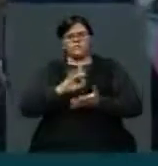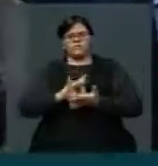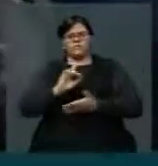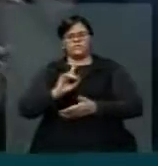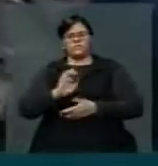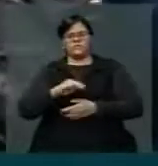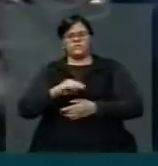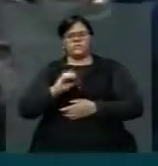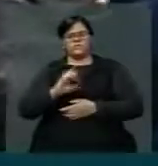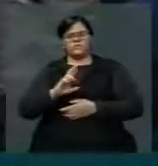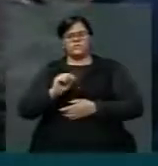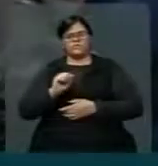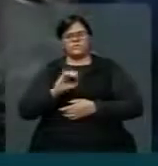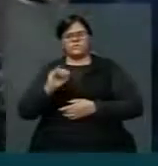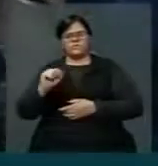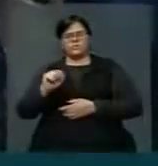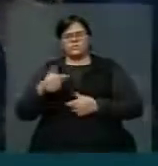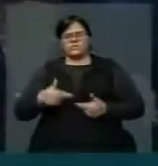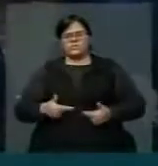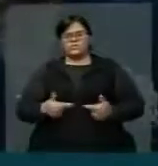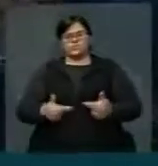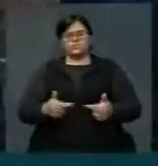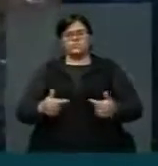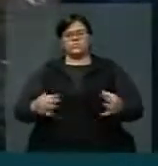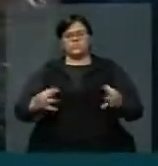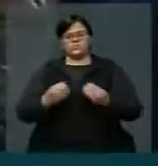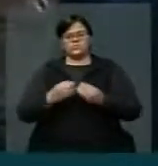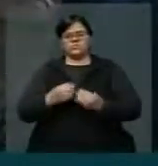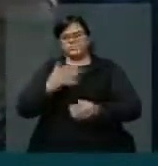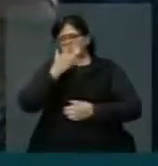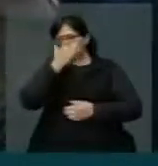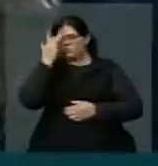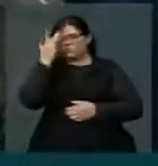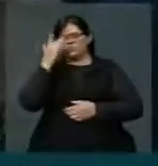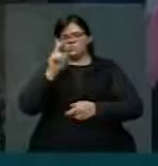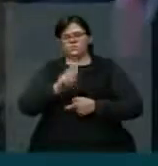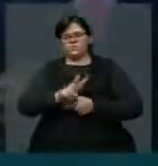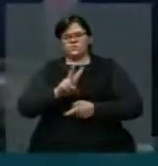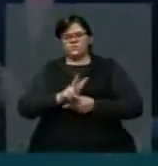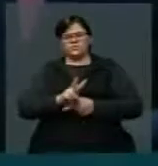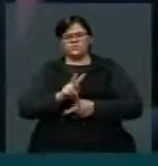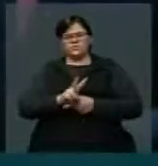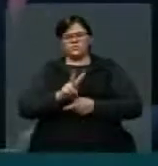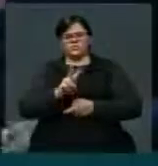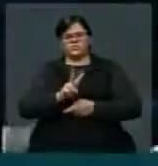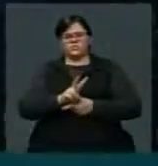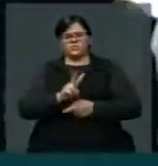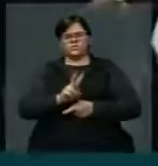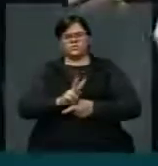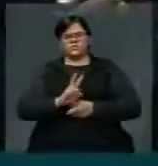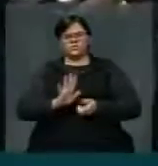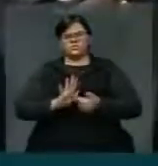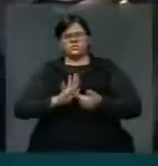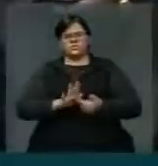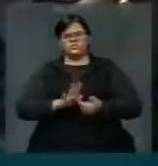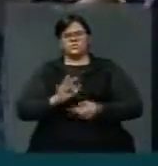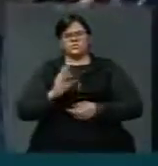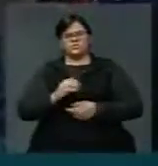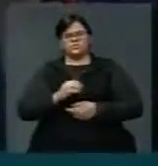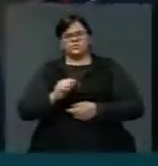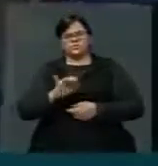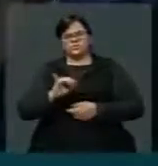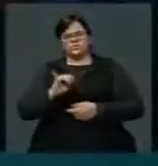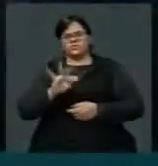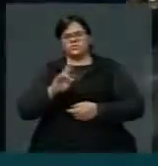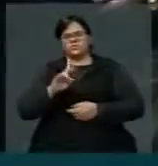enfim, das lutas de todos aqueles que defendem a transparência de todas as atitudes humanas,